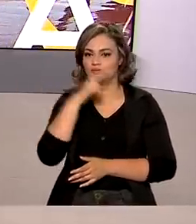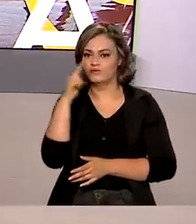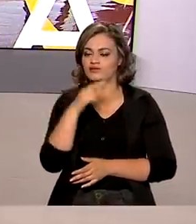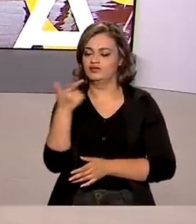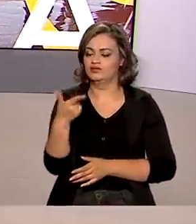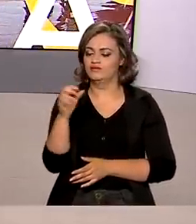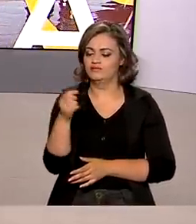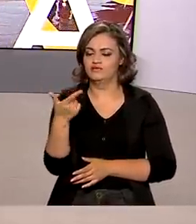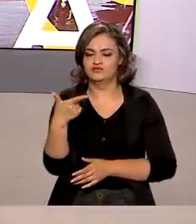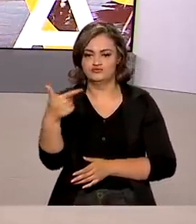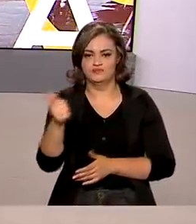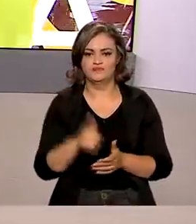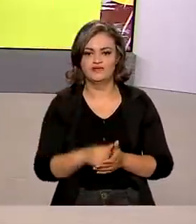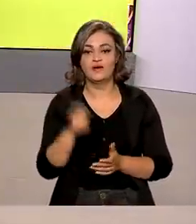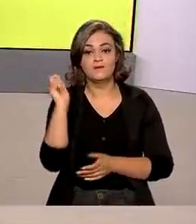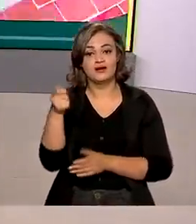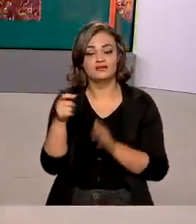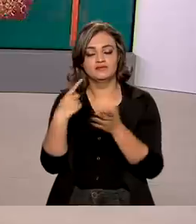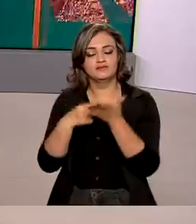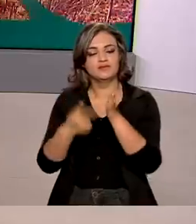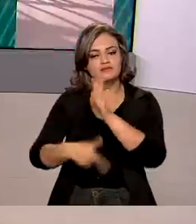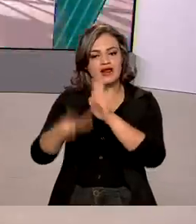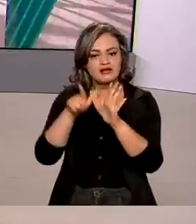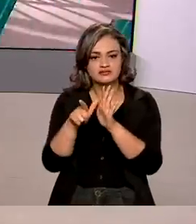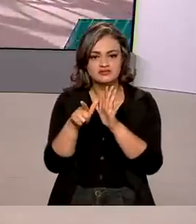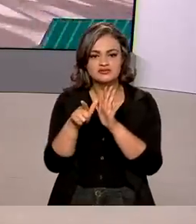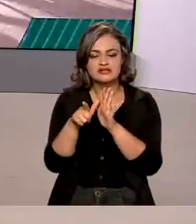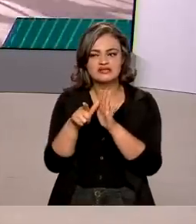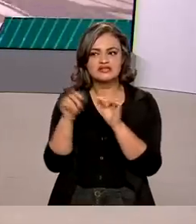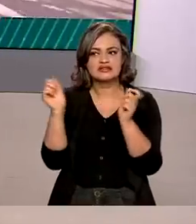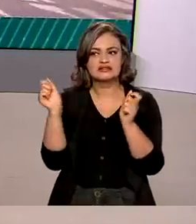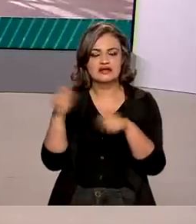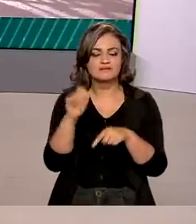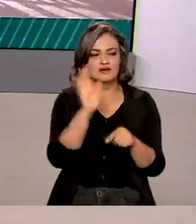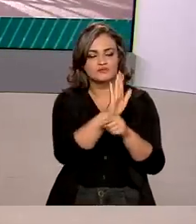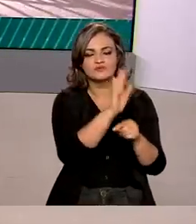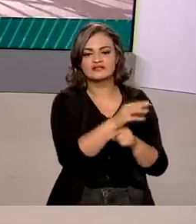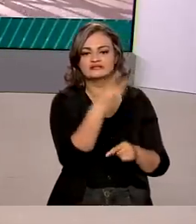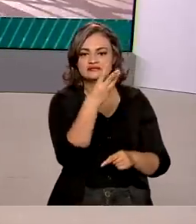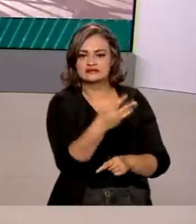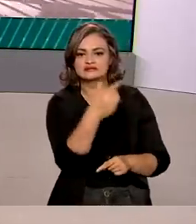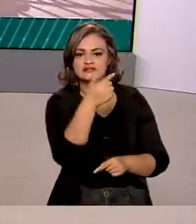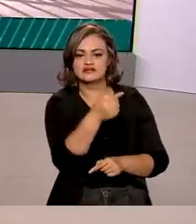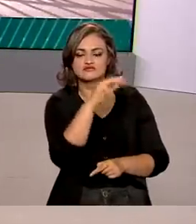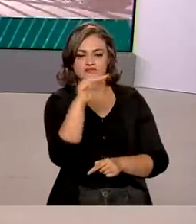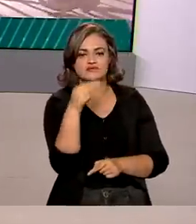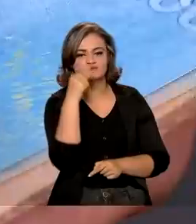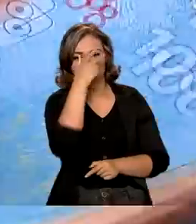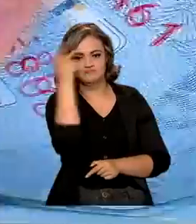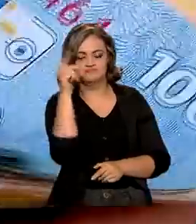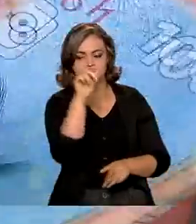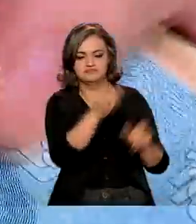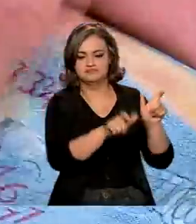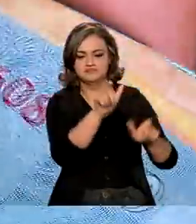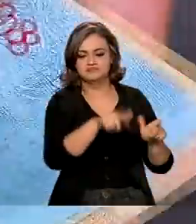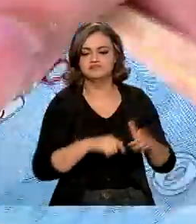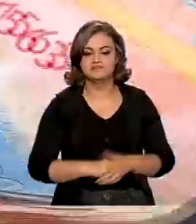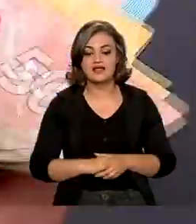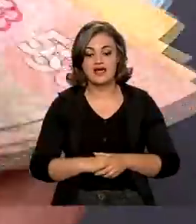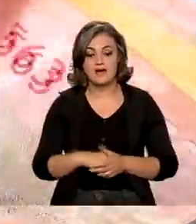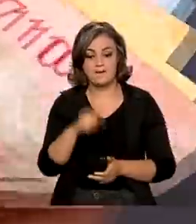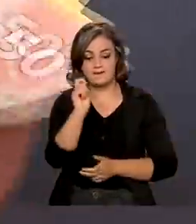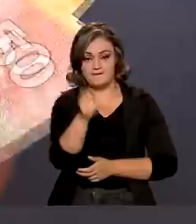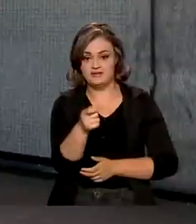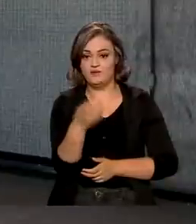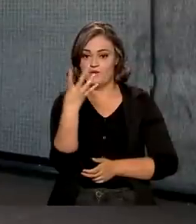2021. O pagamento foi antecipado e deve atender mais de 37 milhões de pessoas. O pagamento